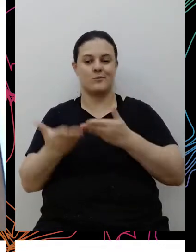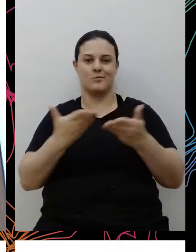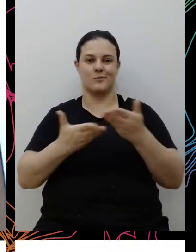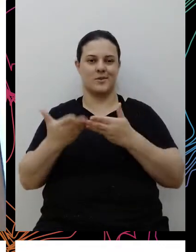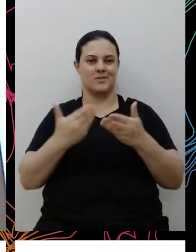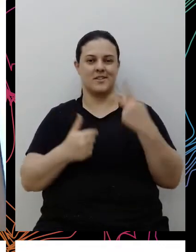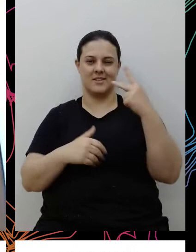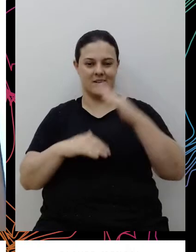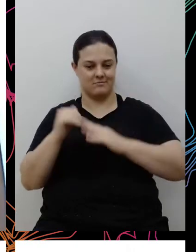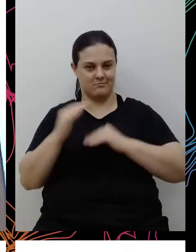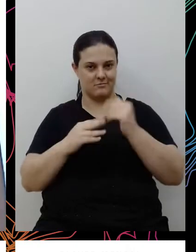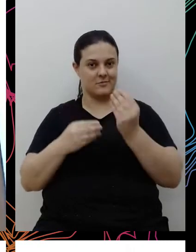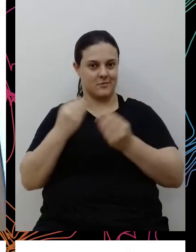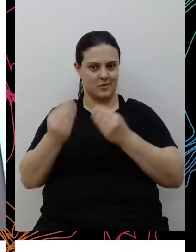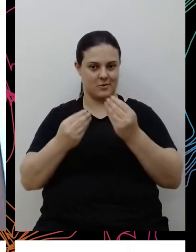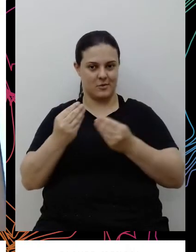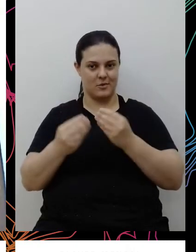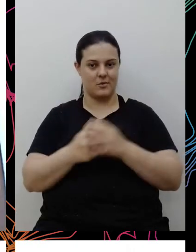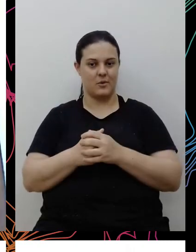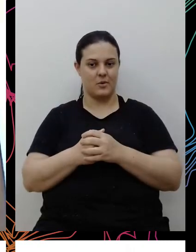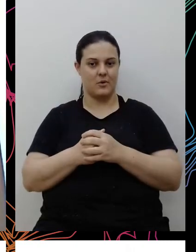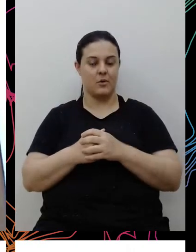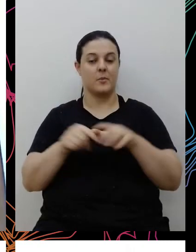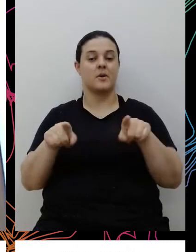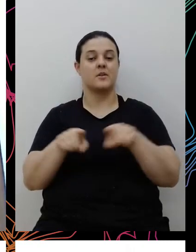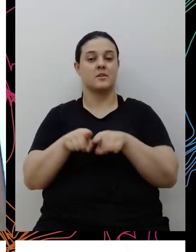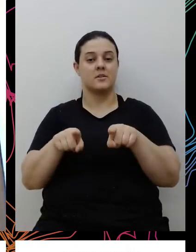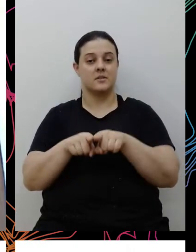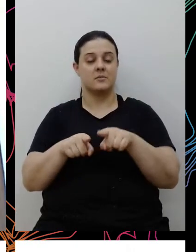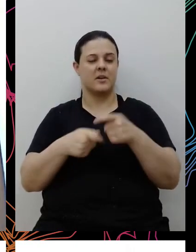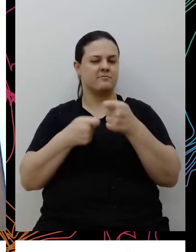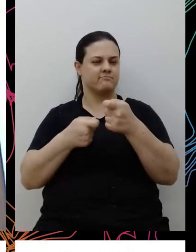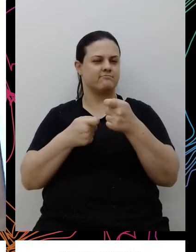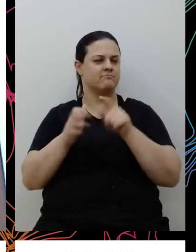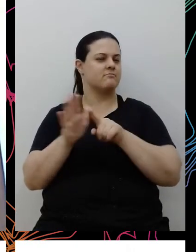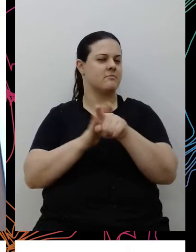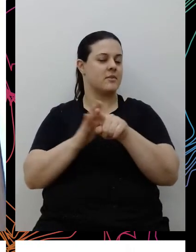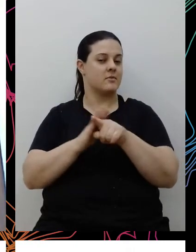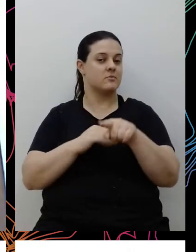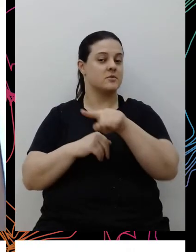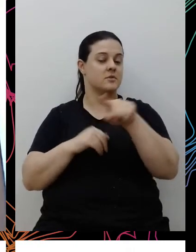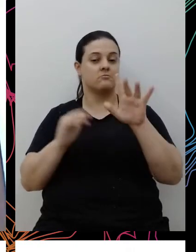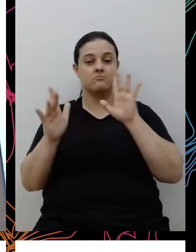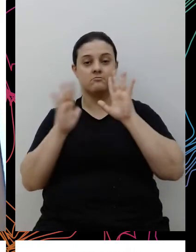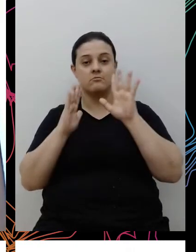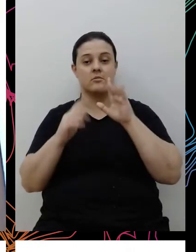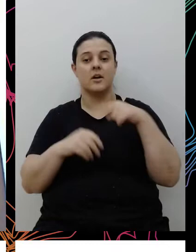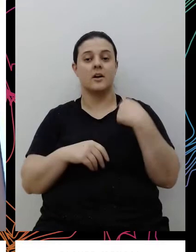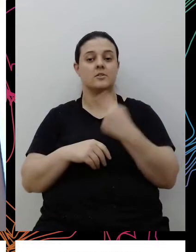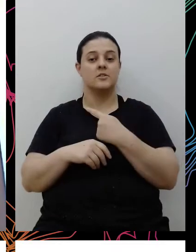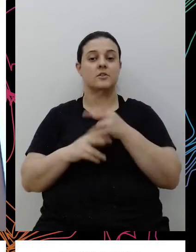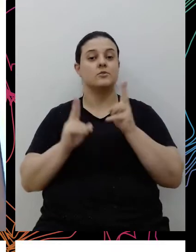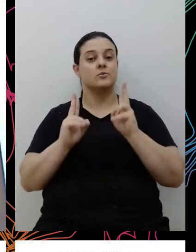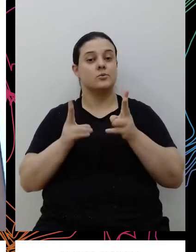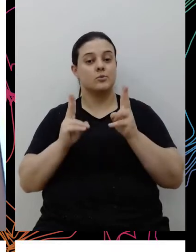suas práticas, né? E aí deixe também algumas provocações para a gente colocar aqui hoje, né? Por que a gente ainda vive